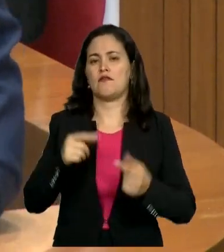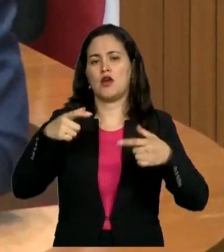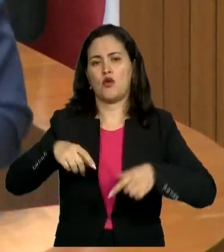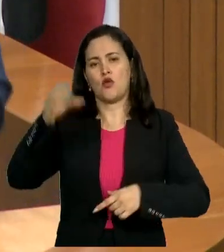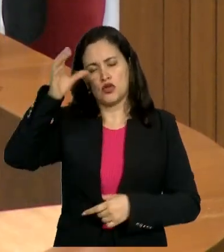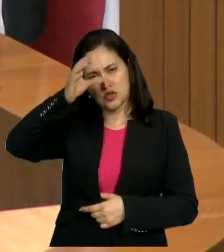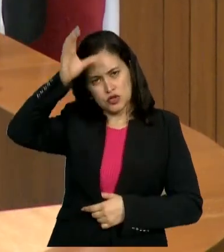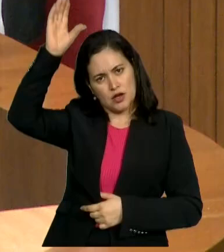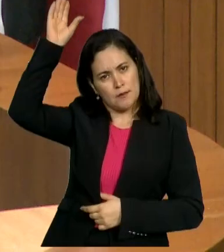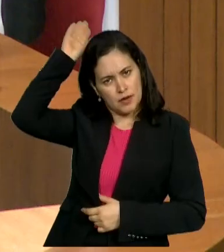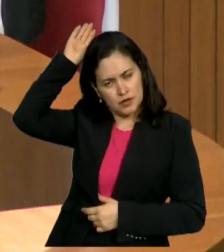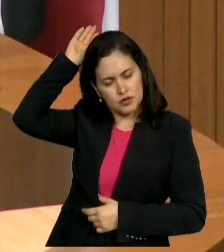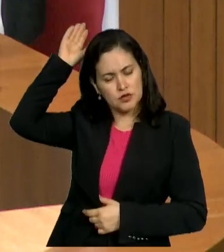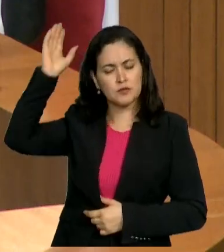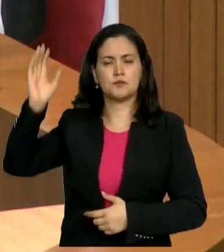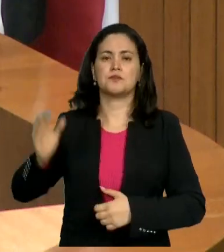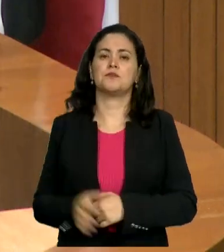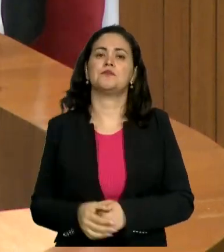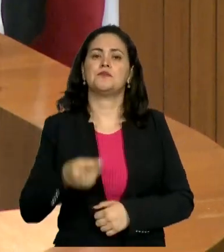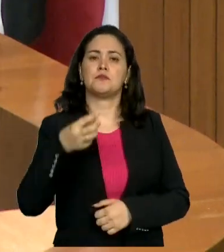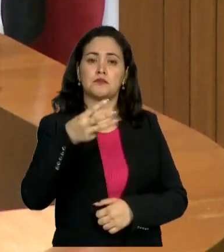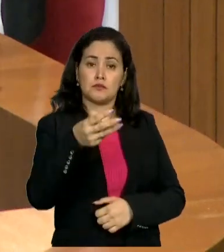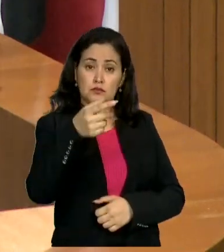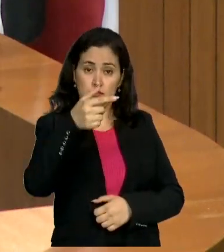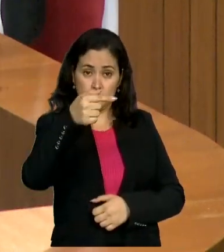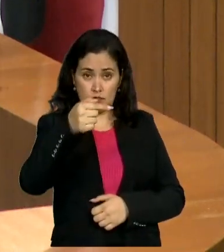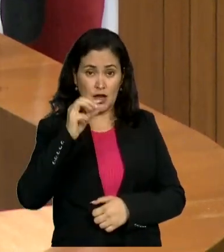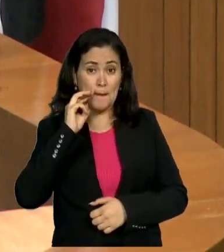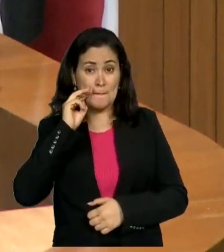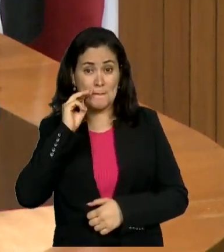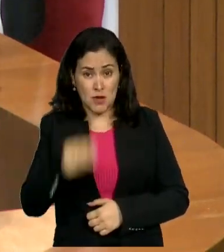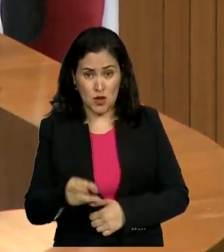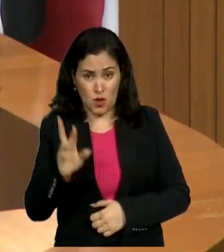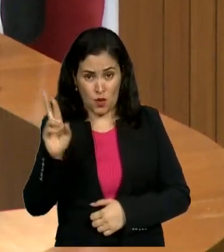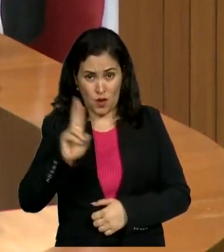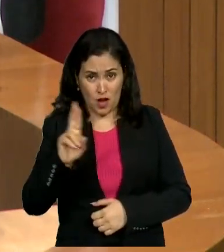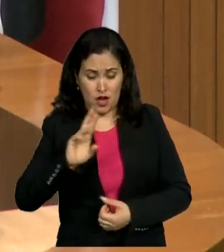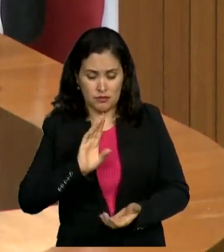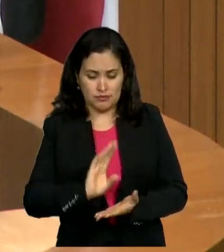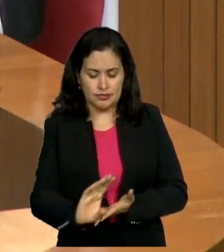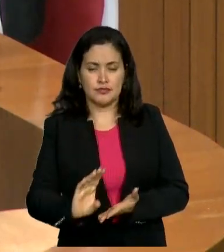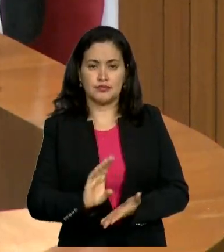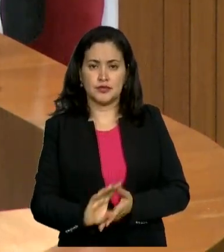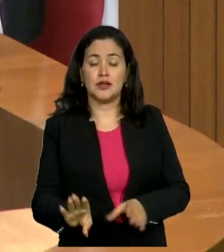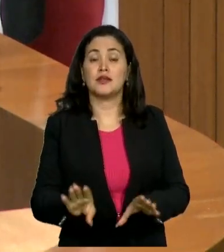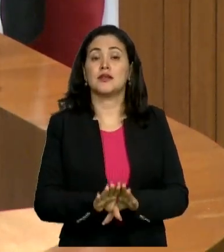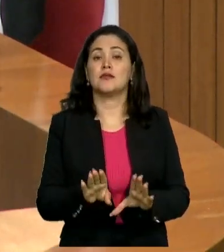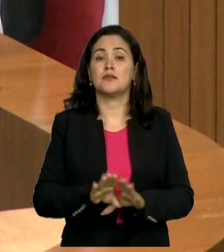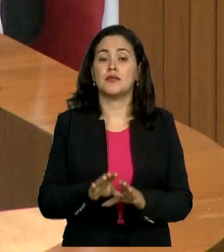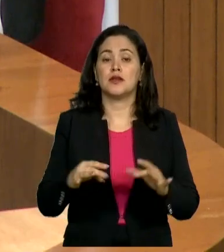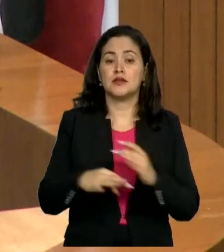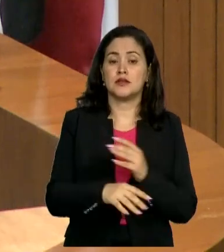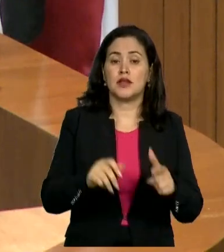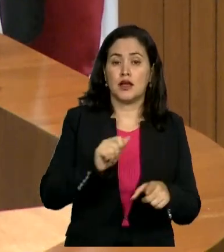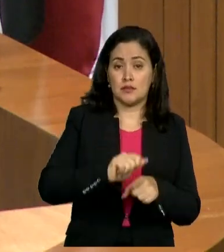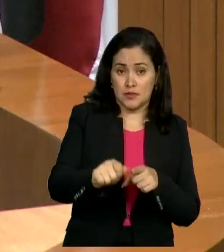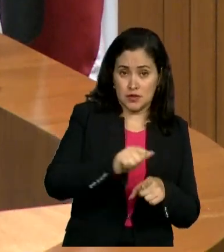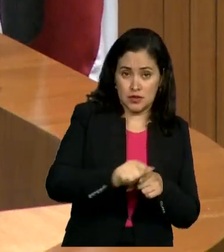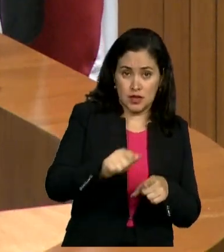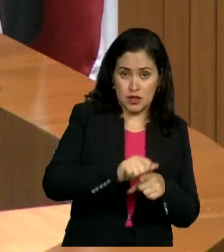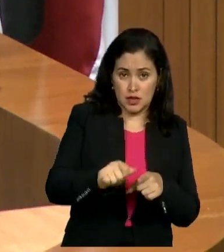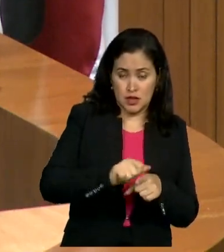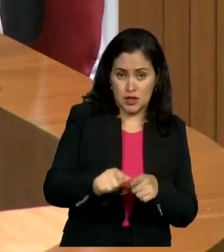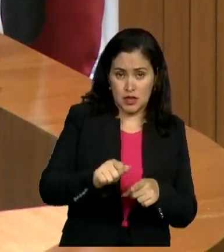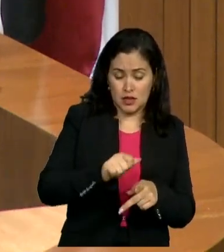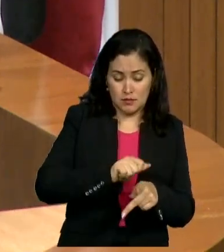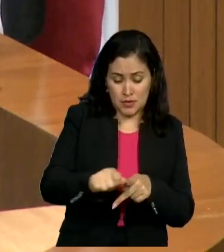Conclua, senhor deputado. 37 milhões de reais em Chapadinha e na cidade de Pinheiros, 15 milhões de reais, sendo que 7 milhões